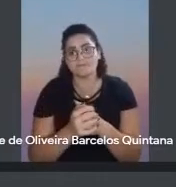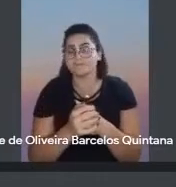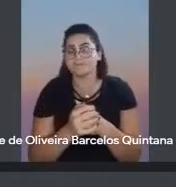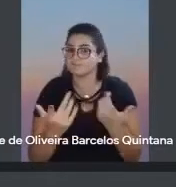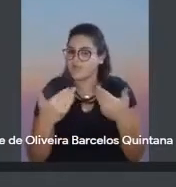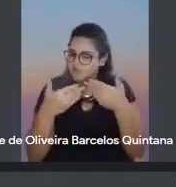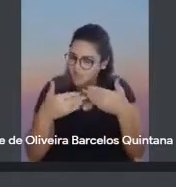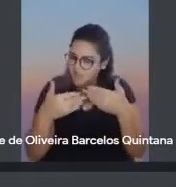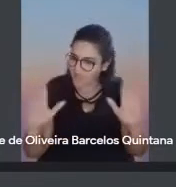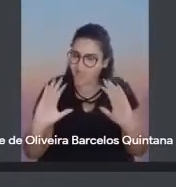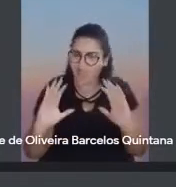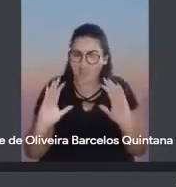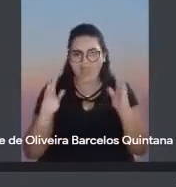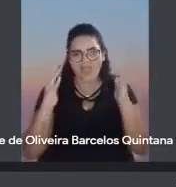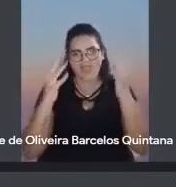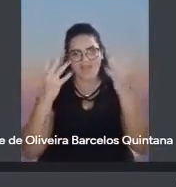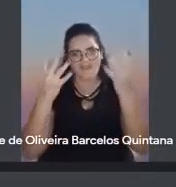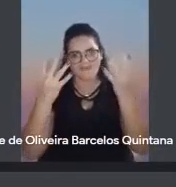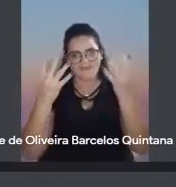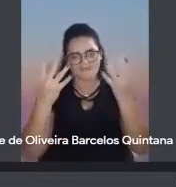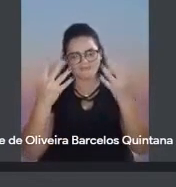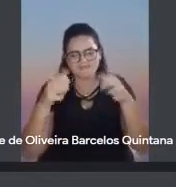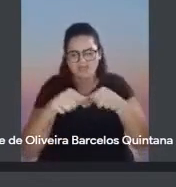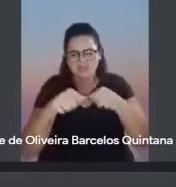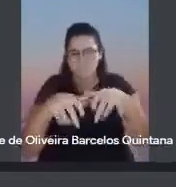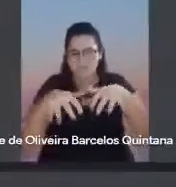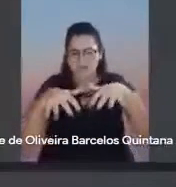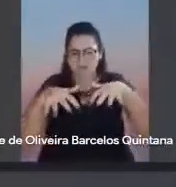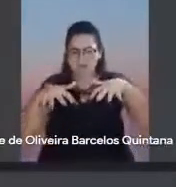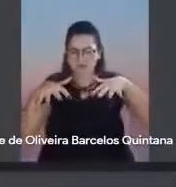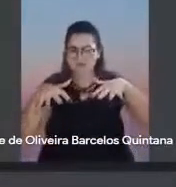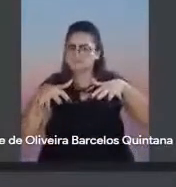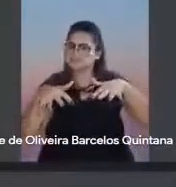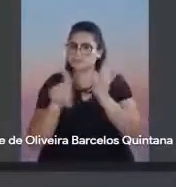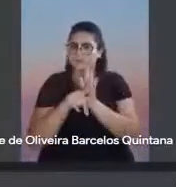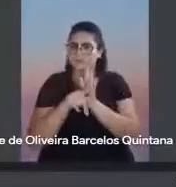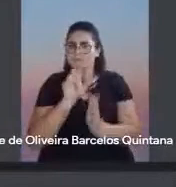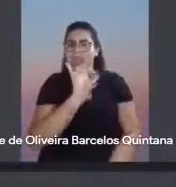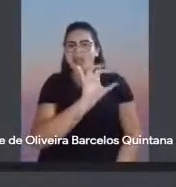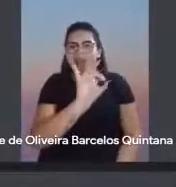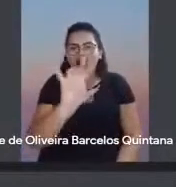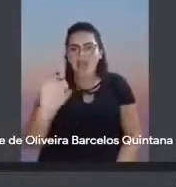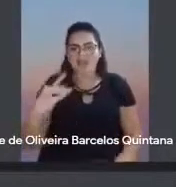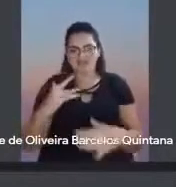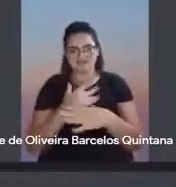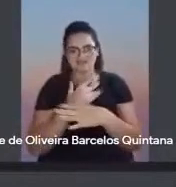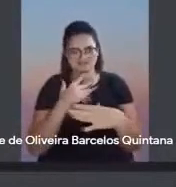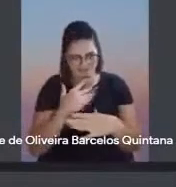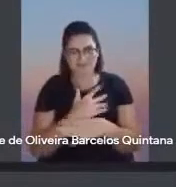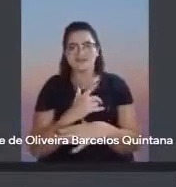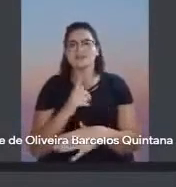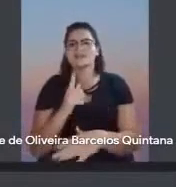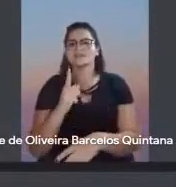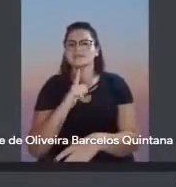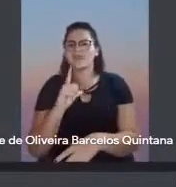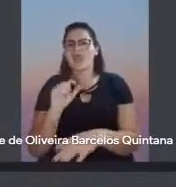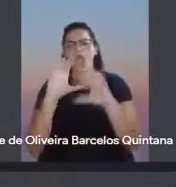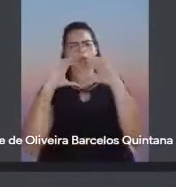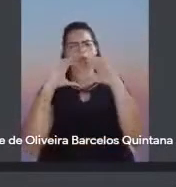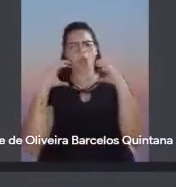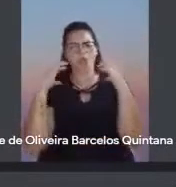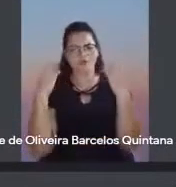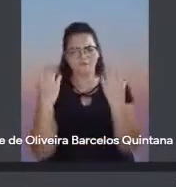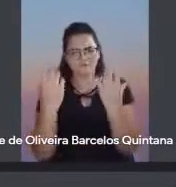em auditórios grandes da cidade e havia um começo com algumas conferências sobre